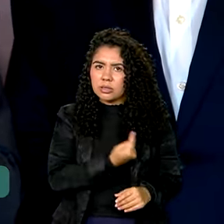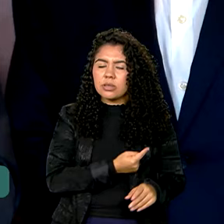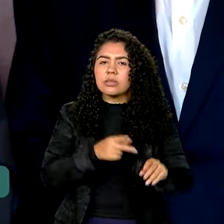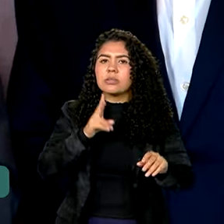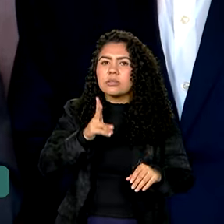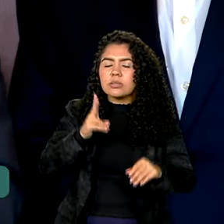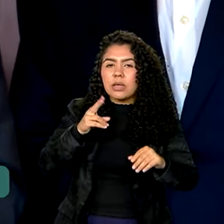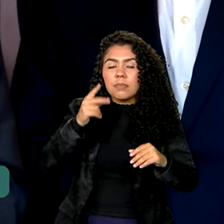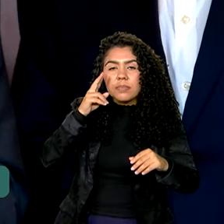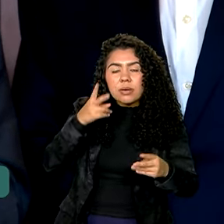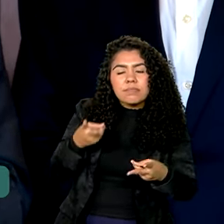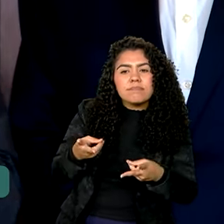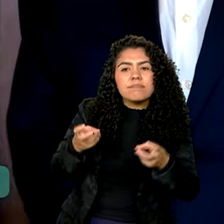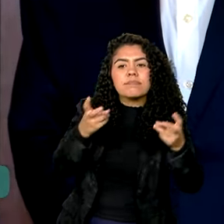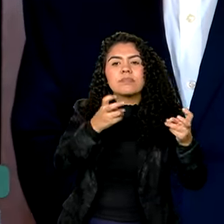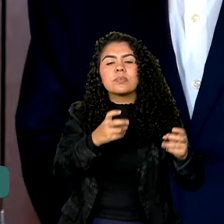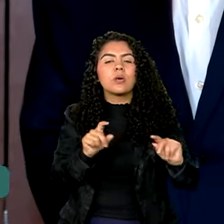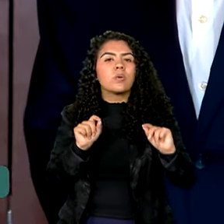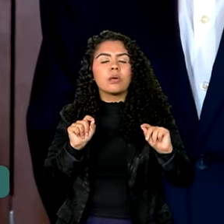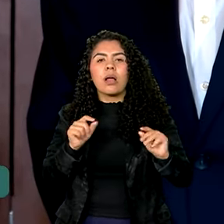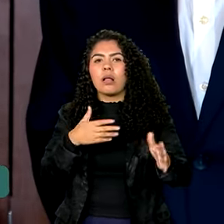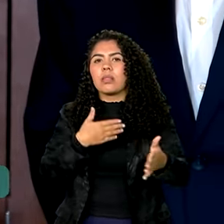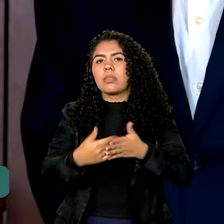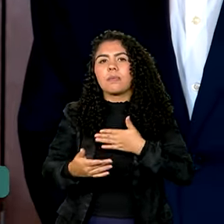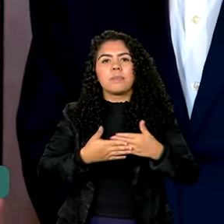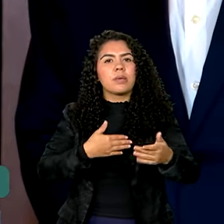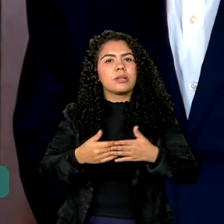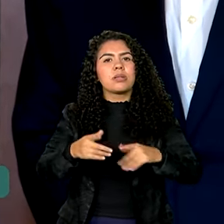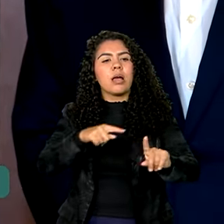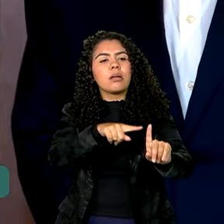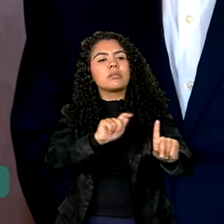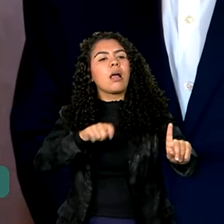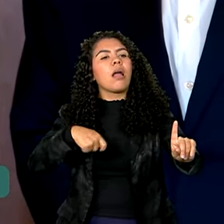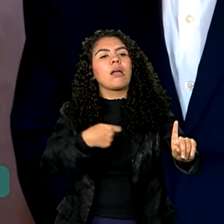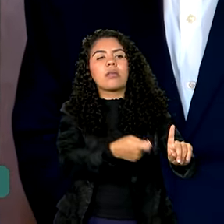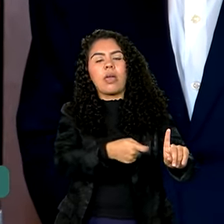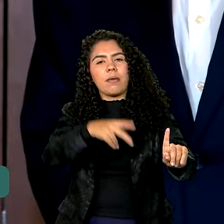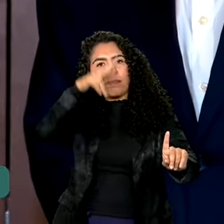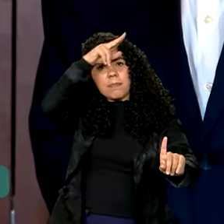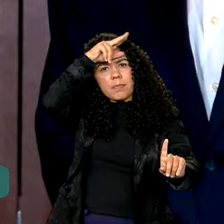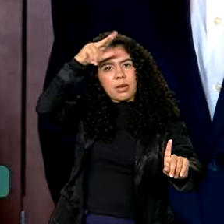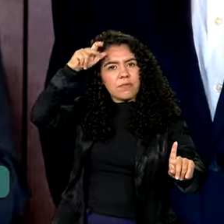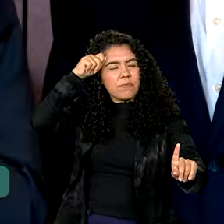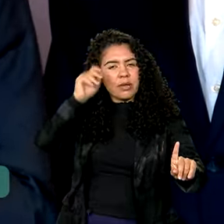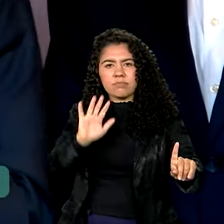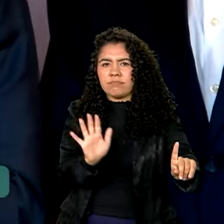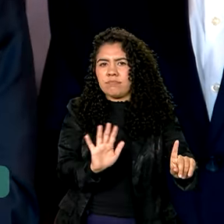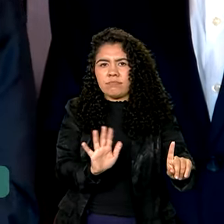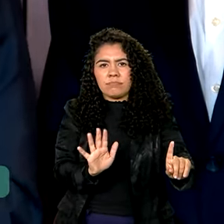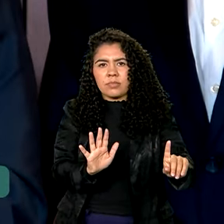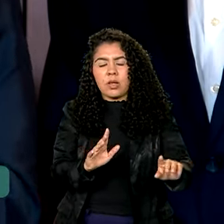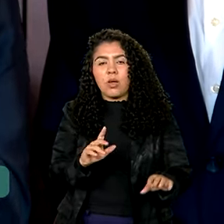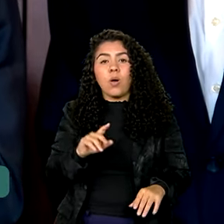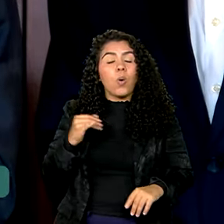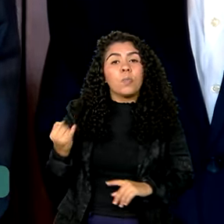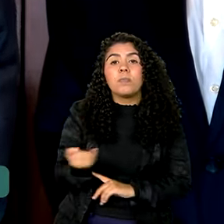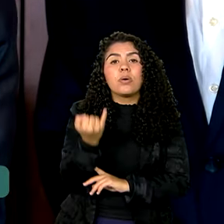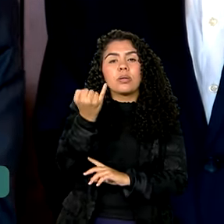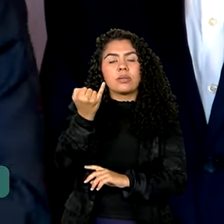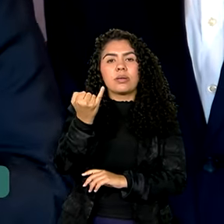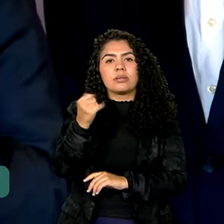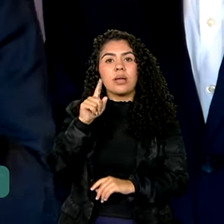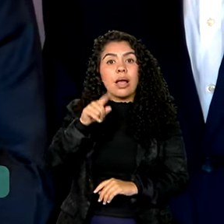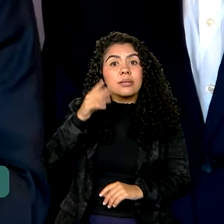olhando o seguinte. Não importa quem é o prefeito. O que importa é saber se